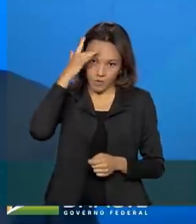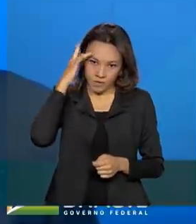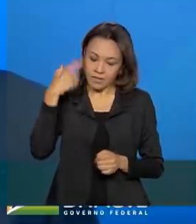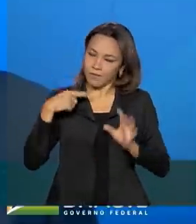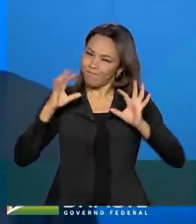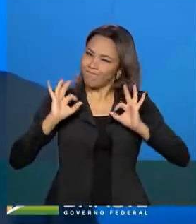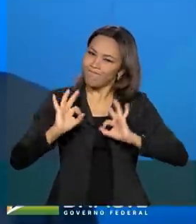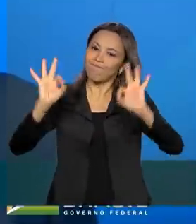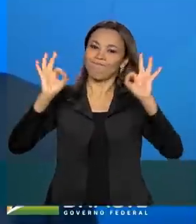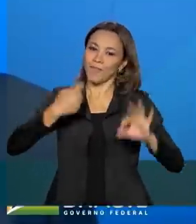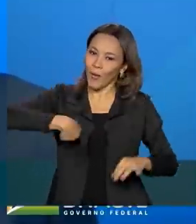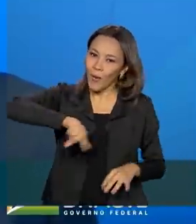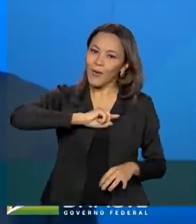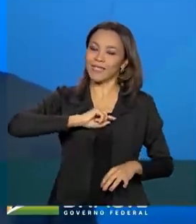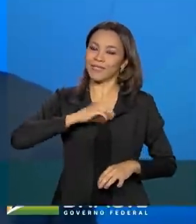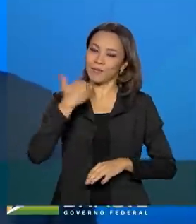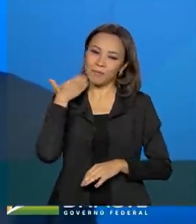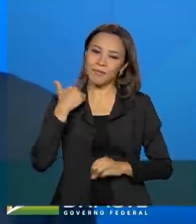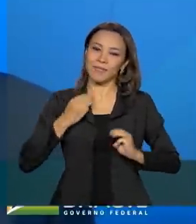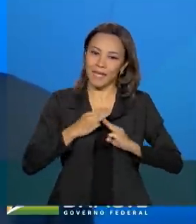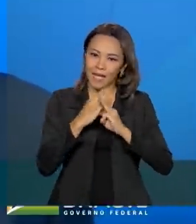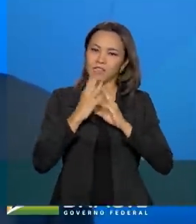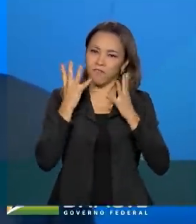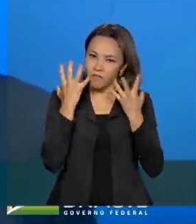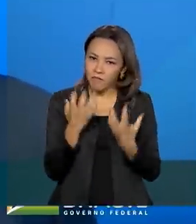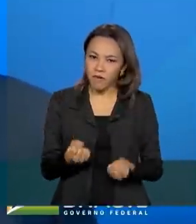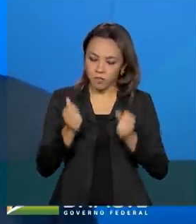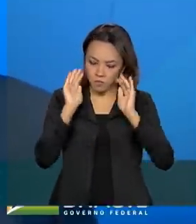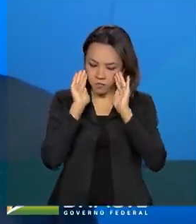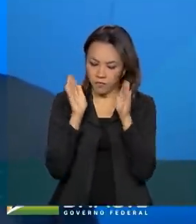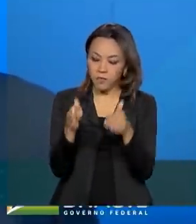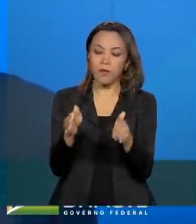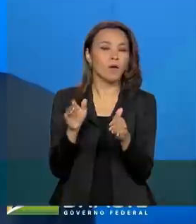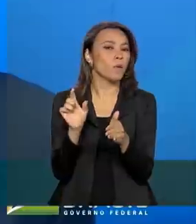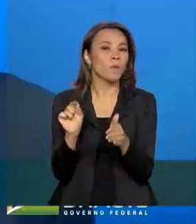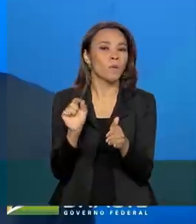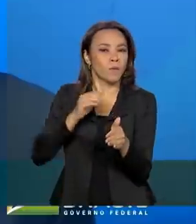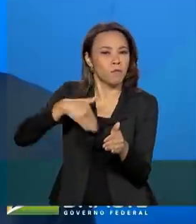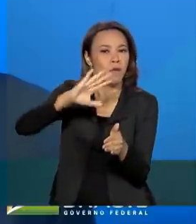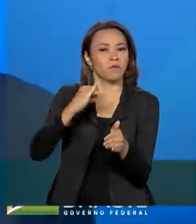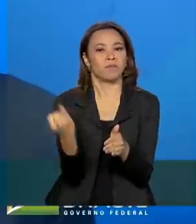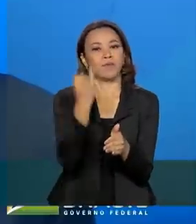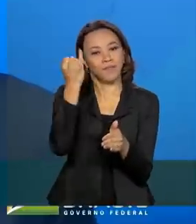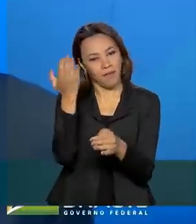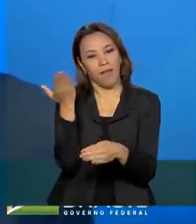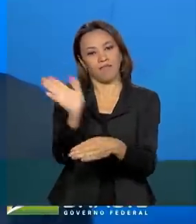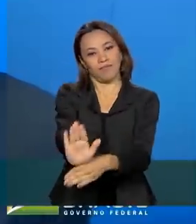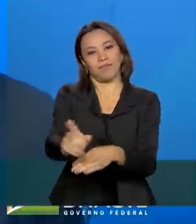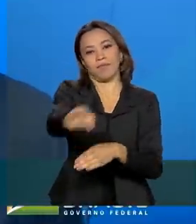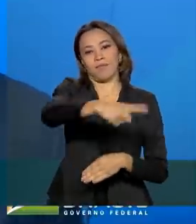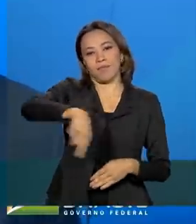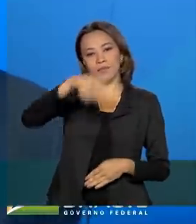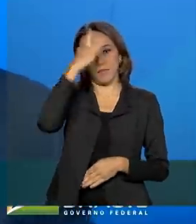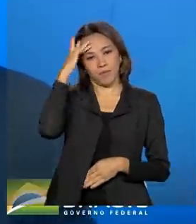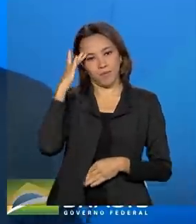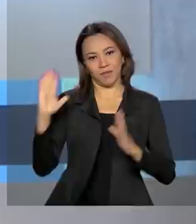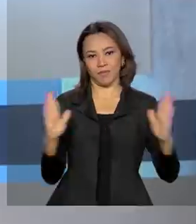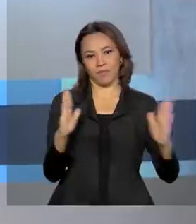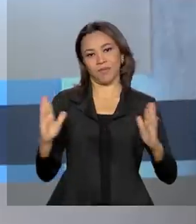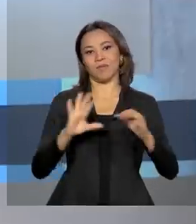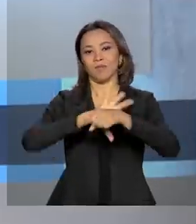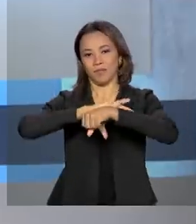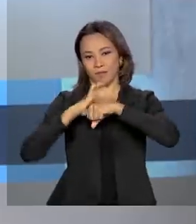nós vamos continuar focados no mais importante que é ajudar as pessoas nesse momento de pandemia.